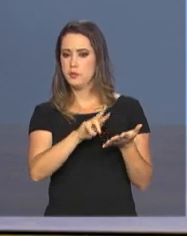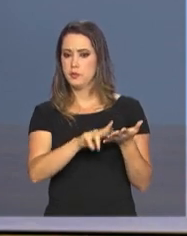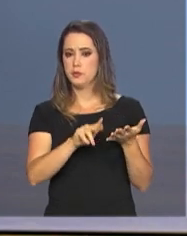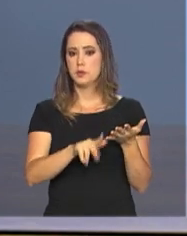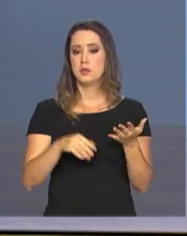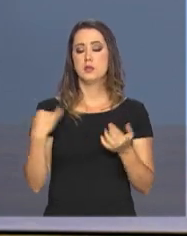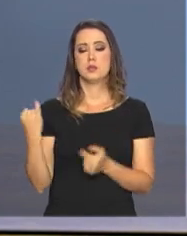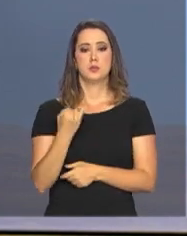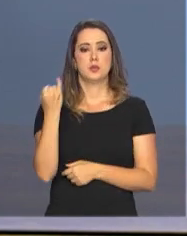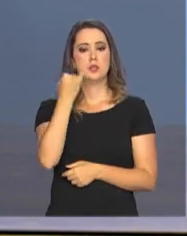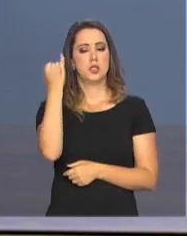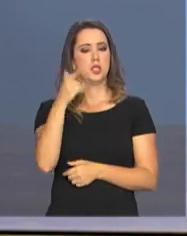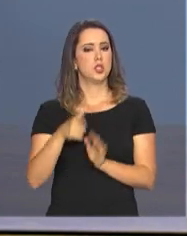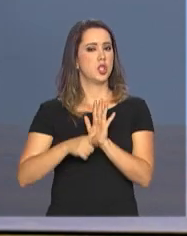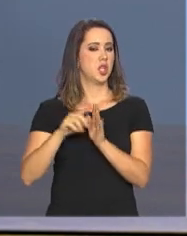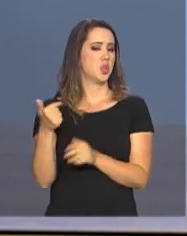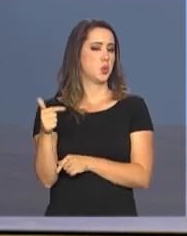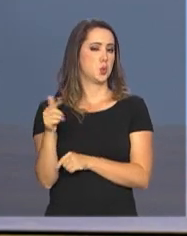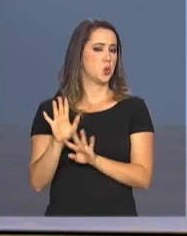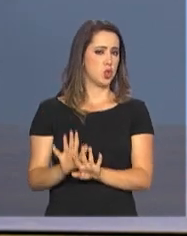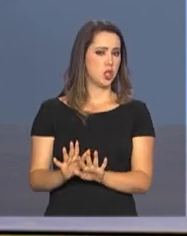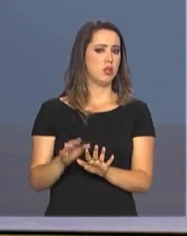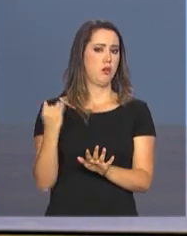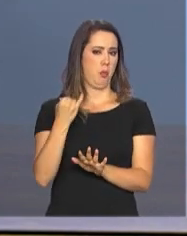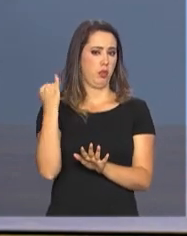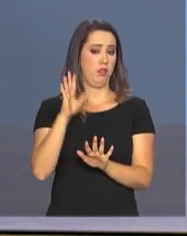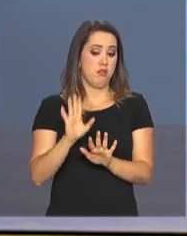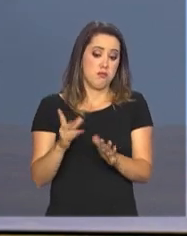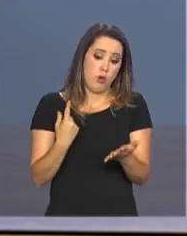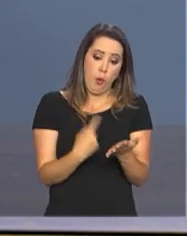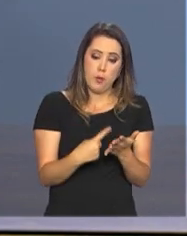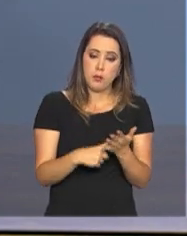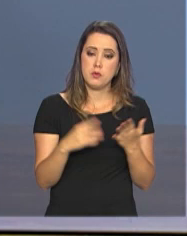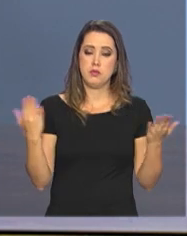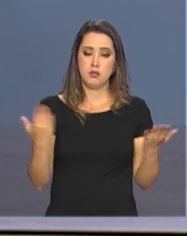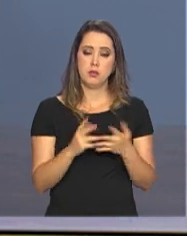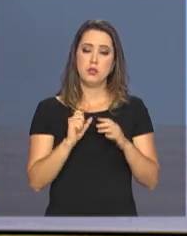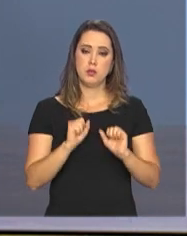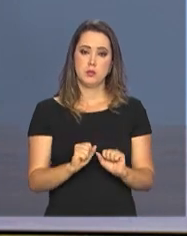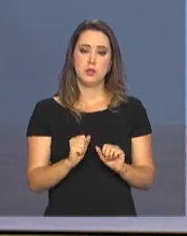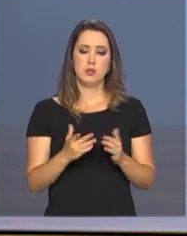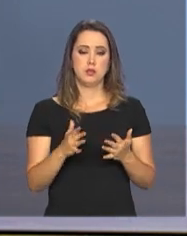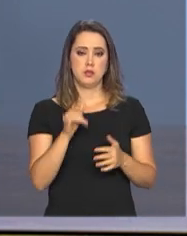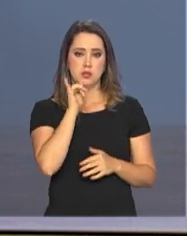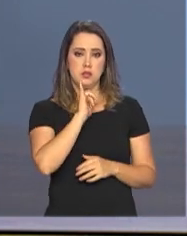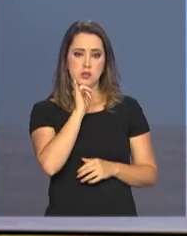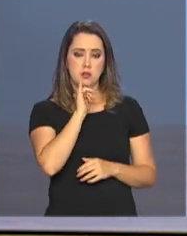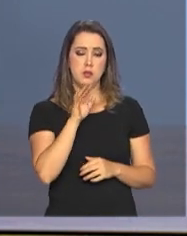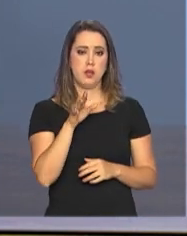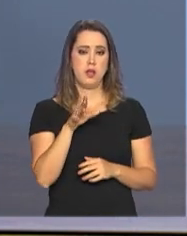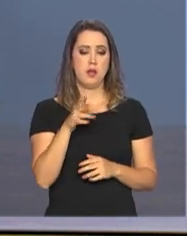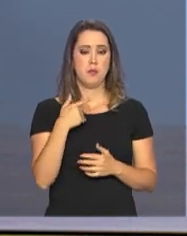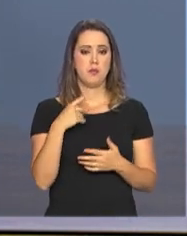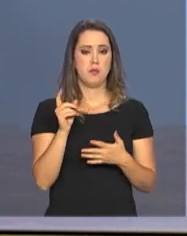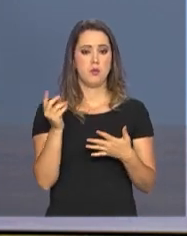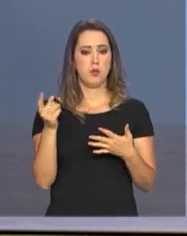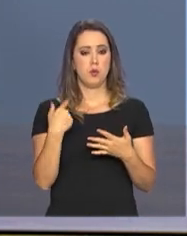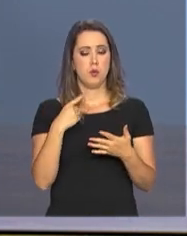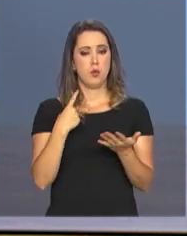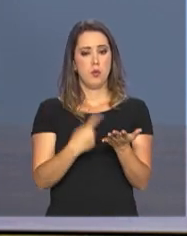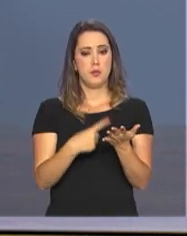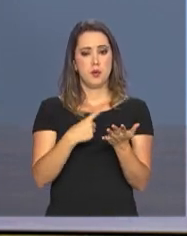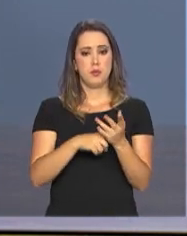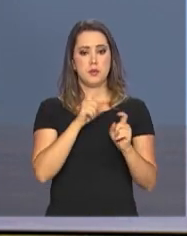relevância temas que antigamente não se tratavam nos acordos de livre comércio, como o que está se chamando de agenda digital.